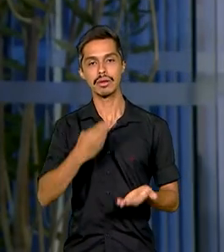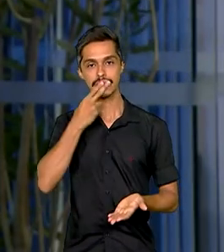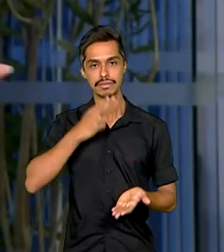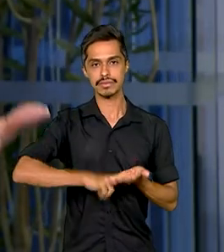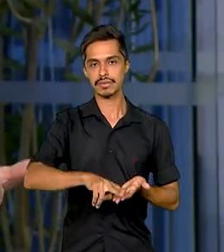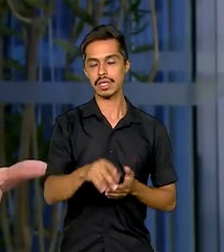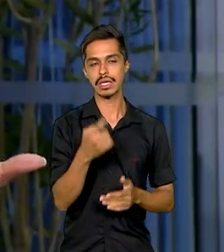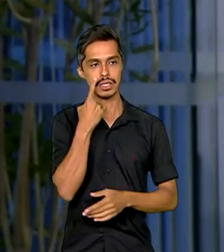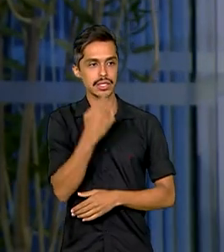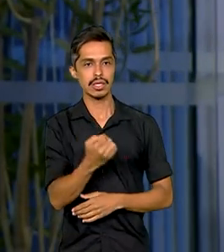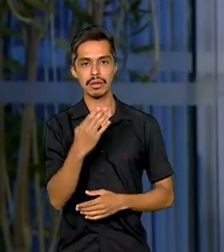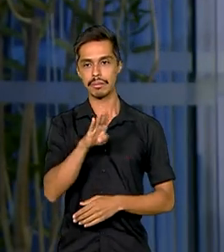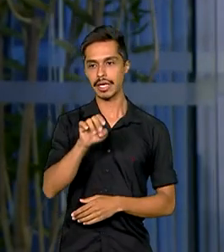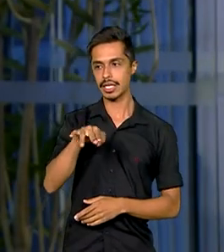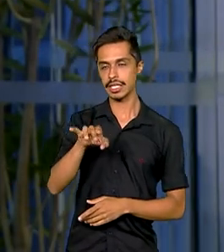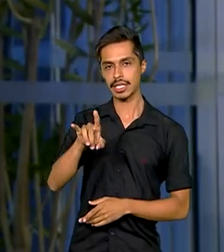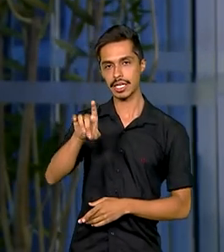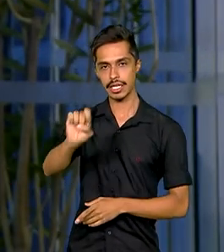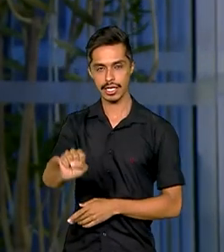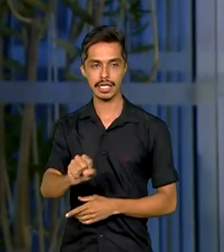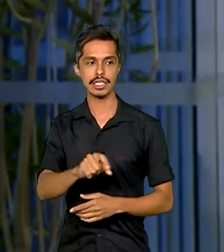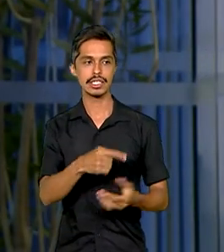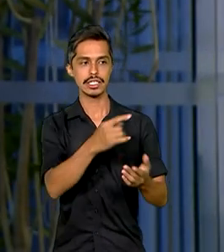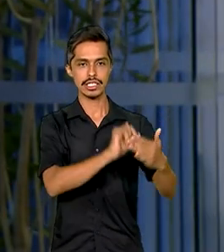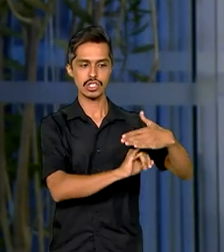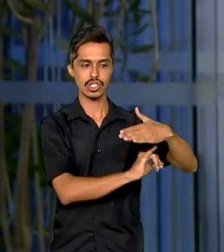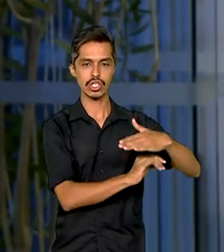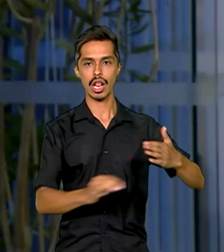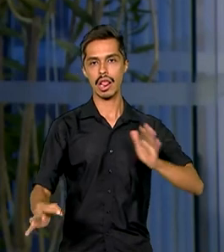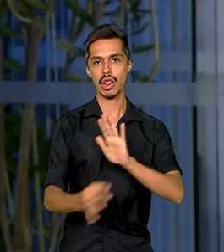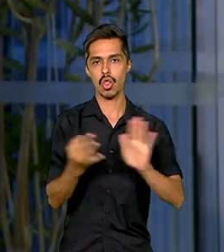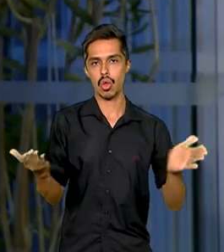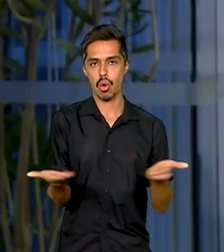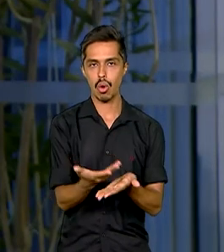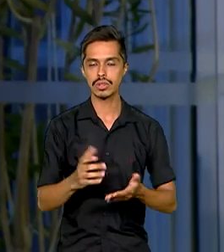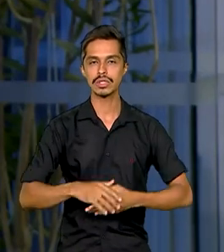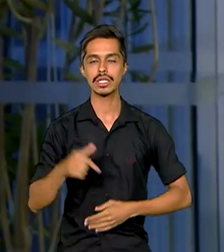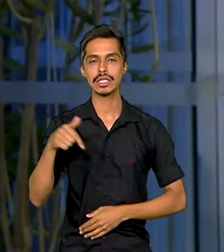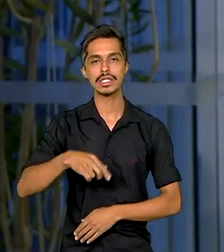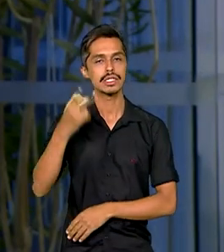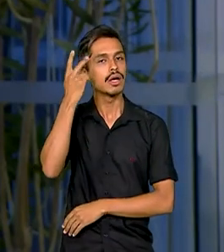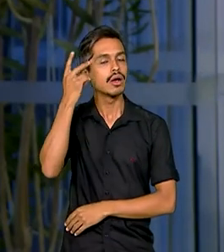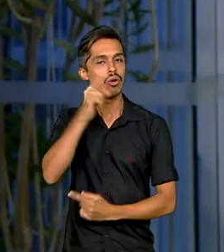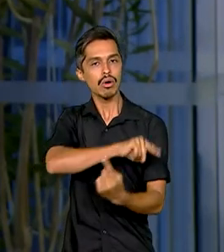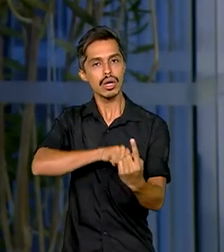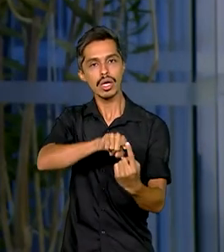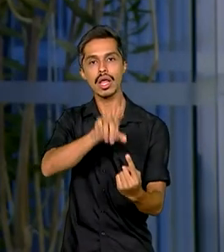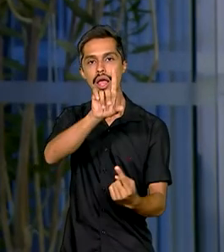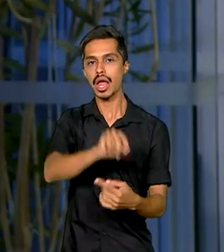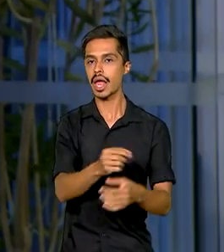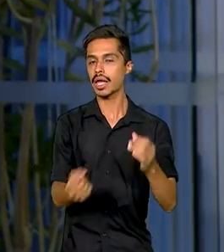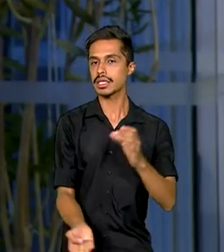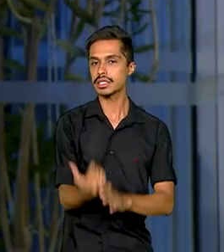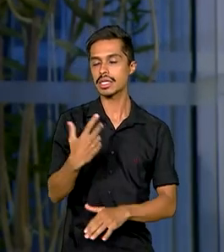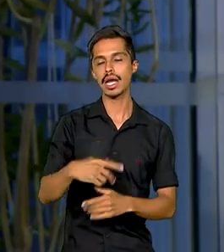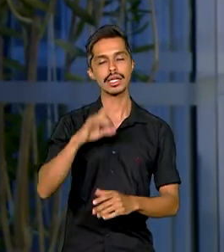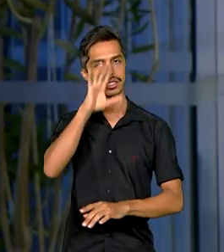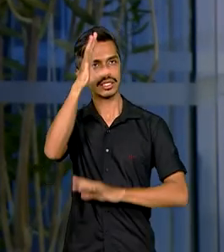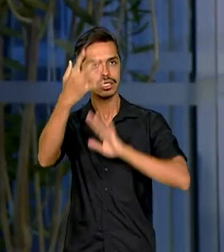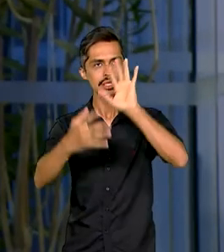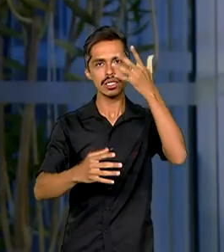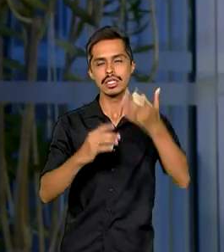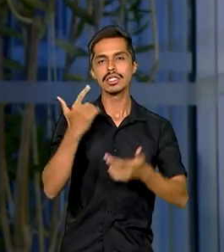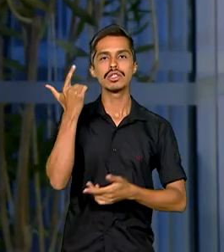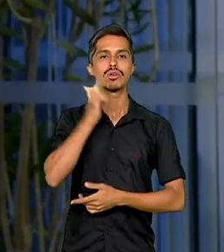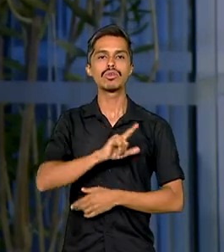interesse entre o BNDES e essa instituição foram assinadas hoje aqui em São Paulo. O objetivo é desenvolver soluções para atrair